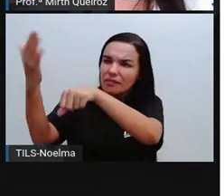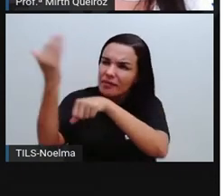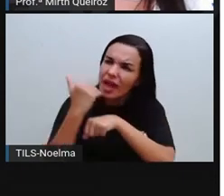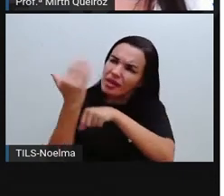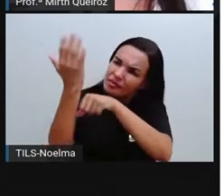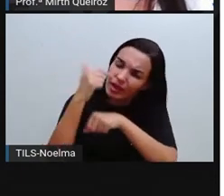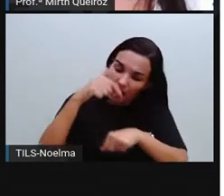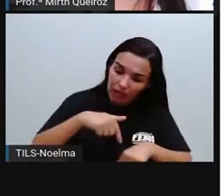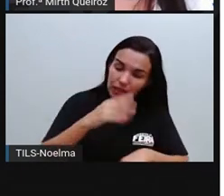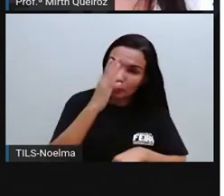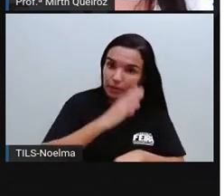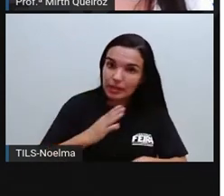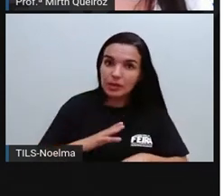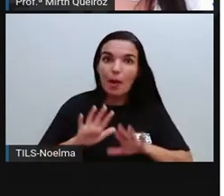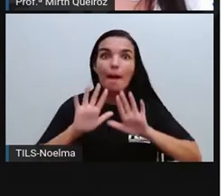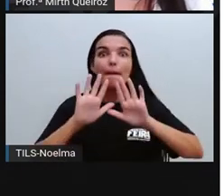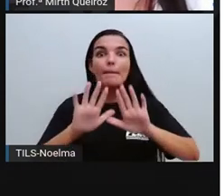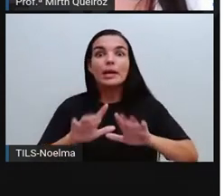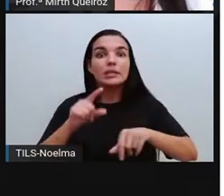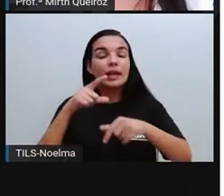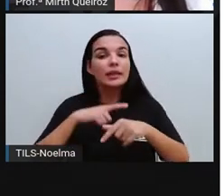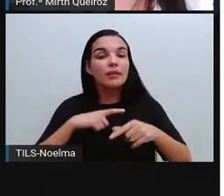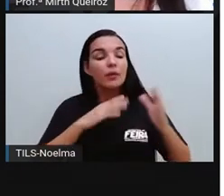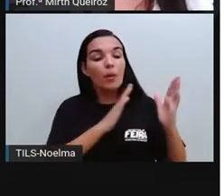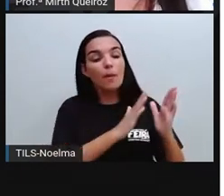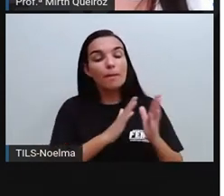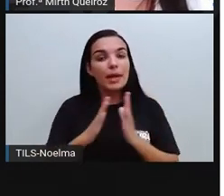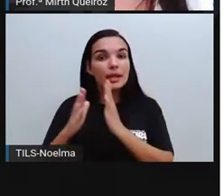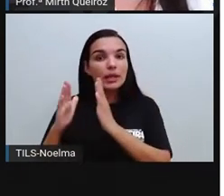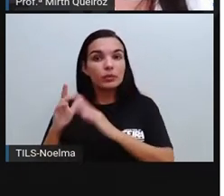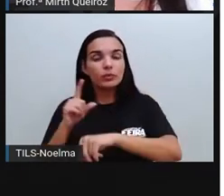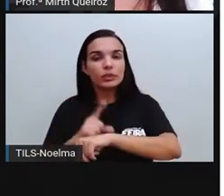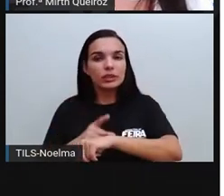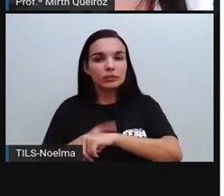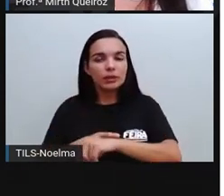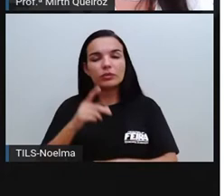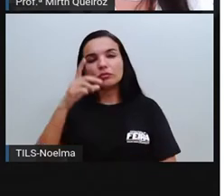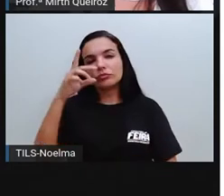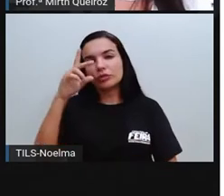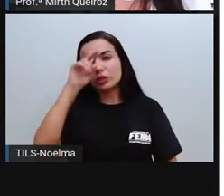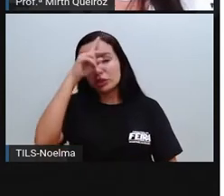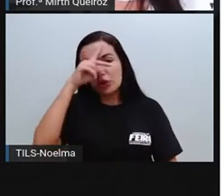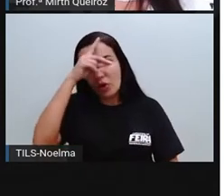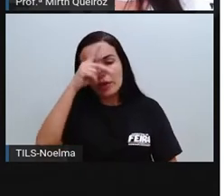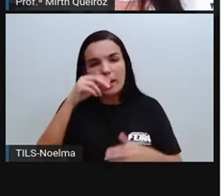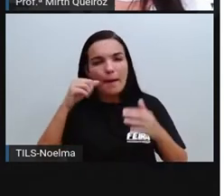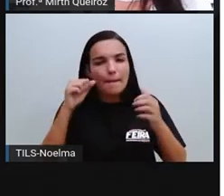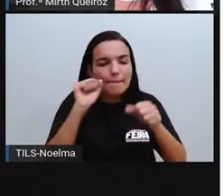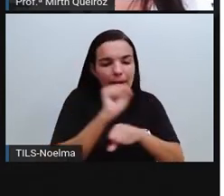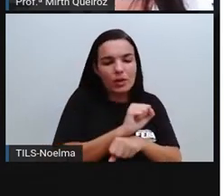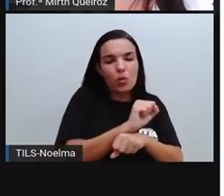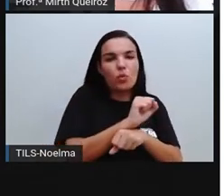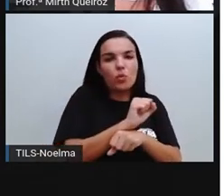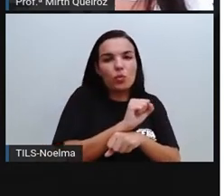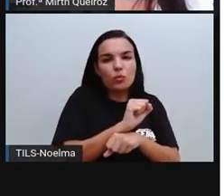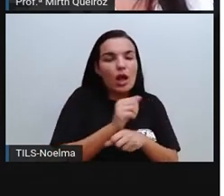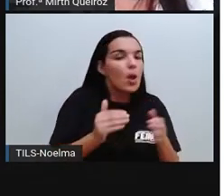limitou o percentual, né? De imigrantes que seriam aceitas, nesse caso, aceitos,